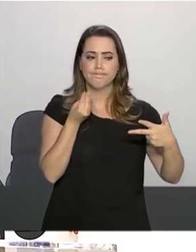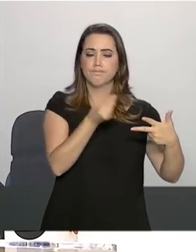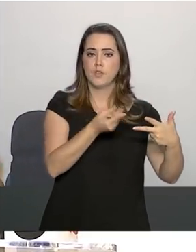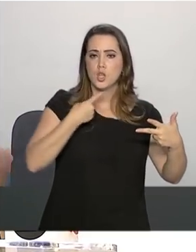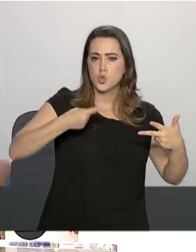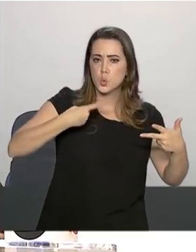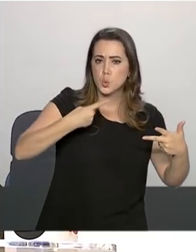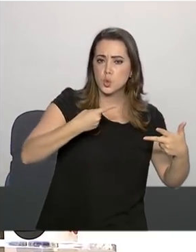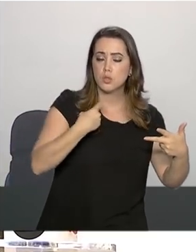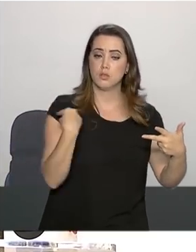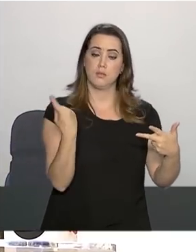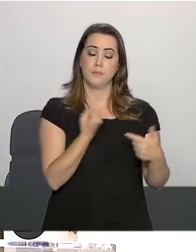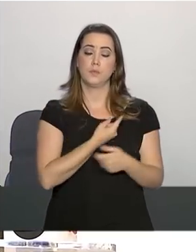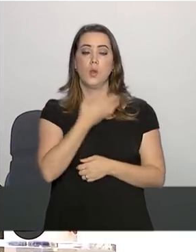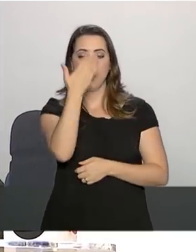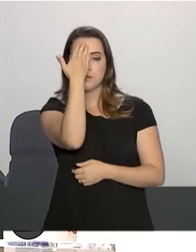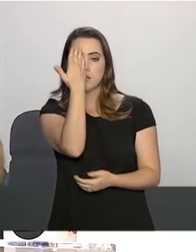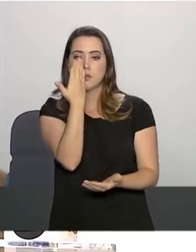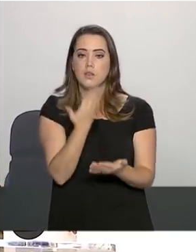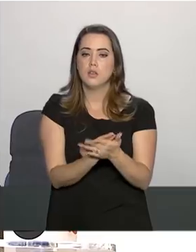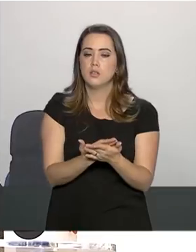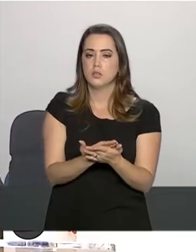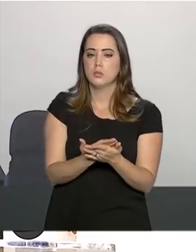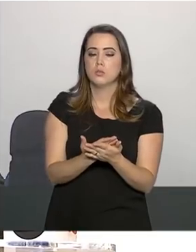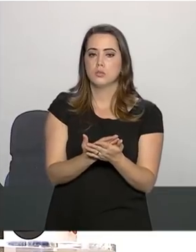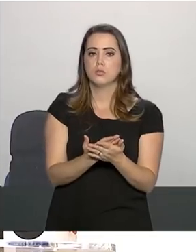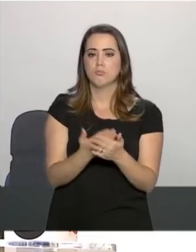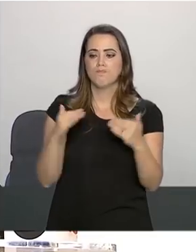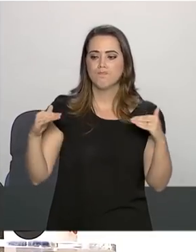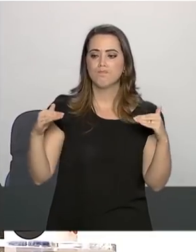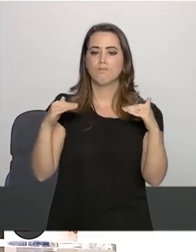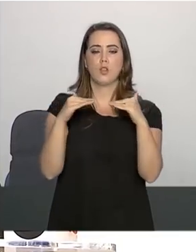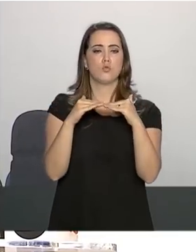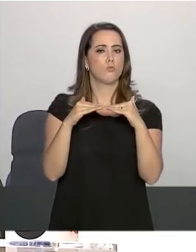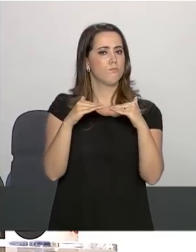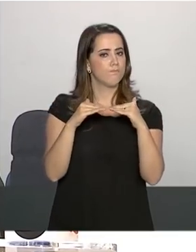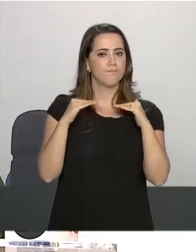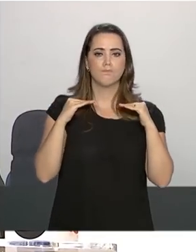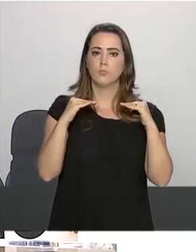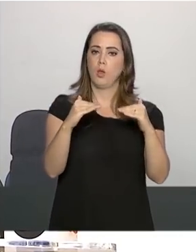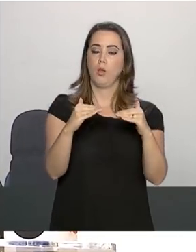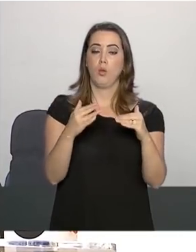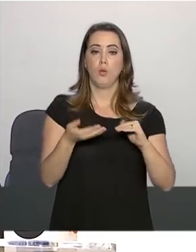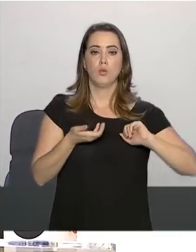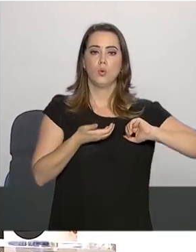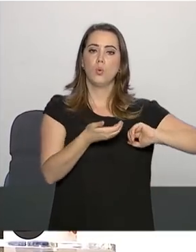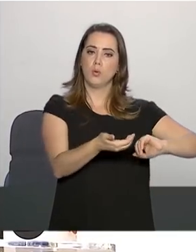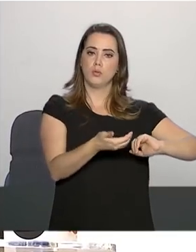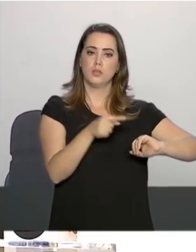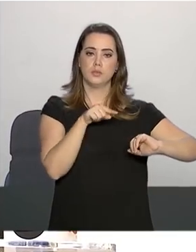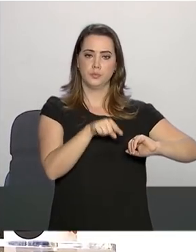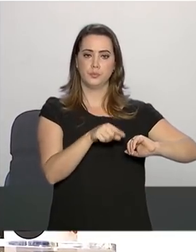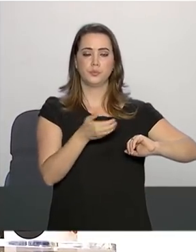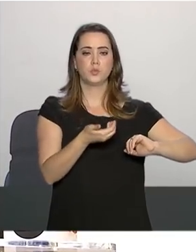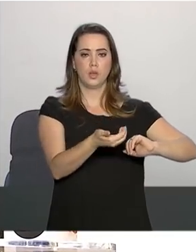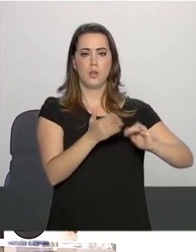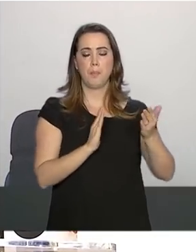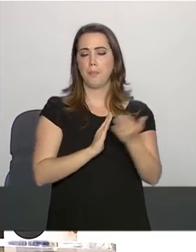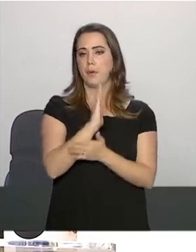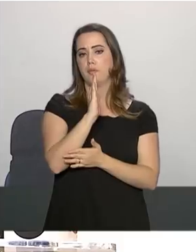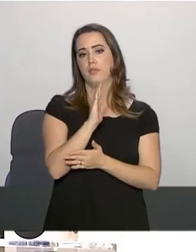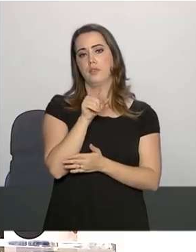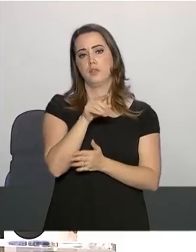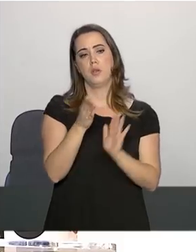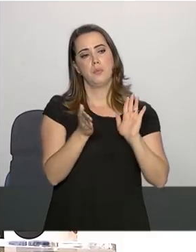e nós acreditamos, de forma consensual e democrática, o Congresso vai aprovar